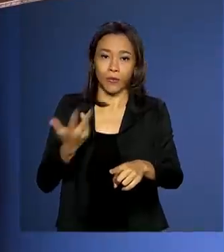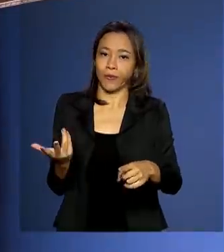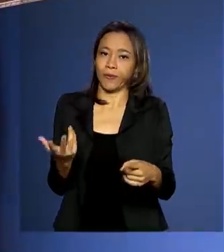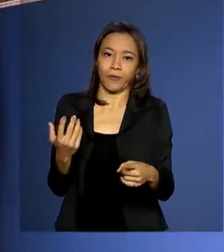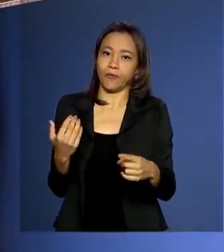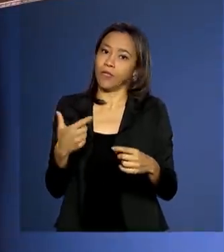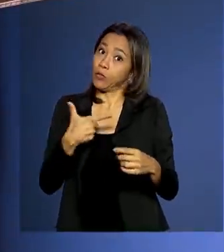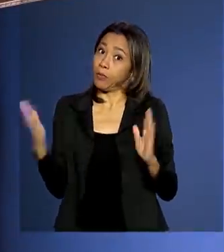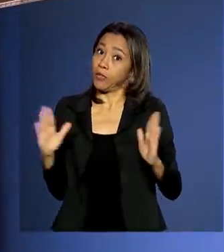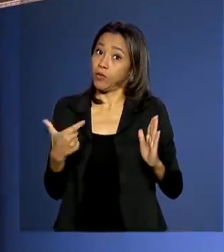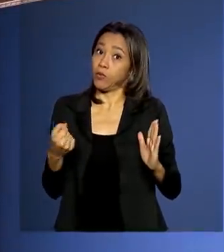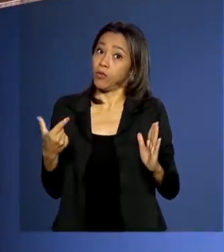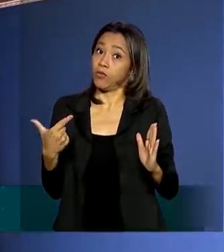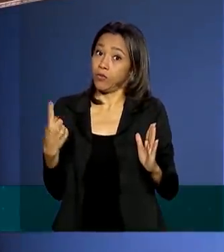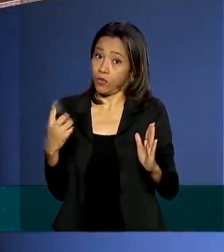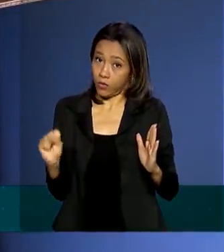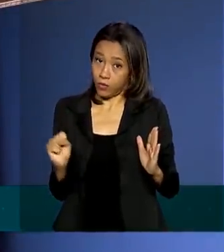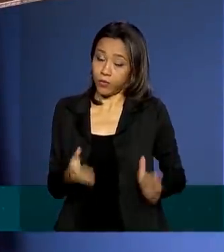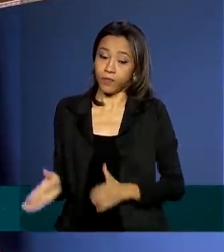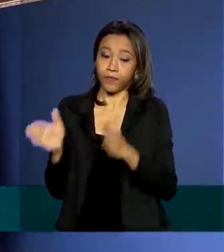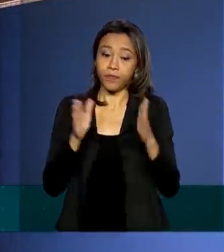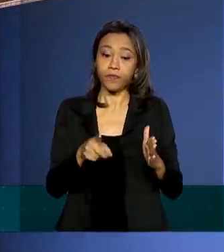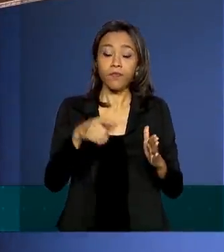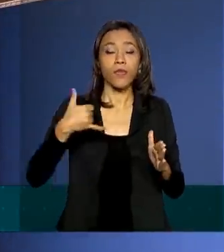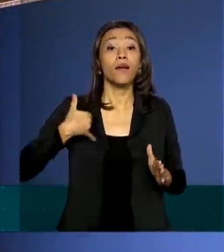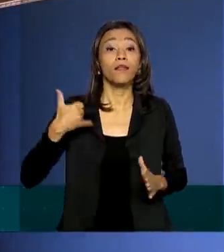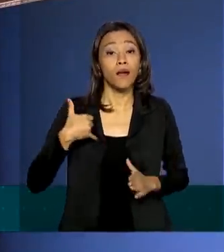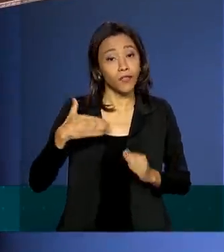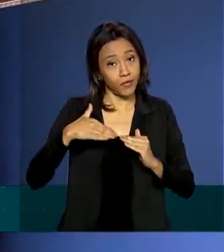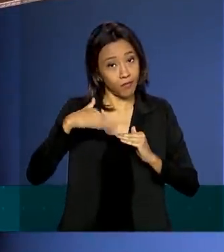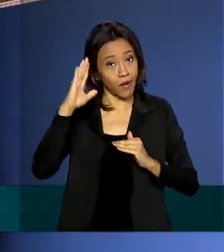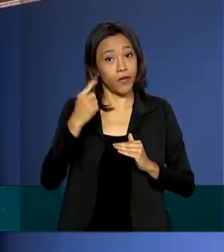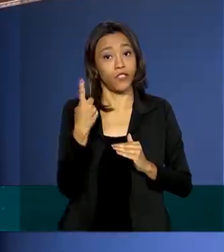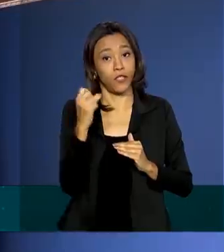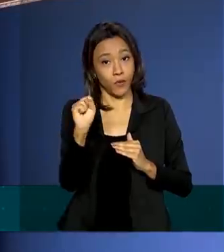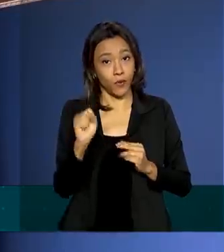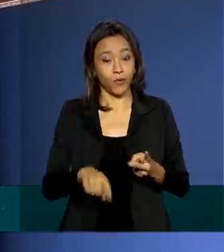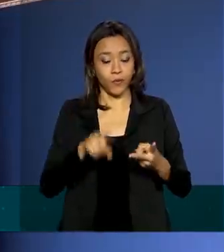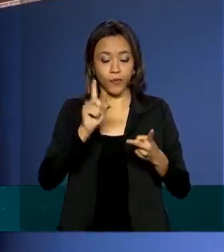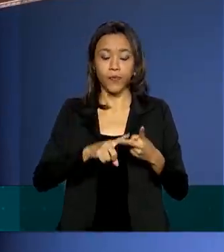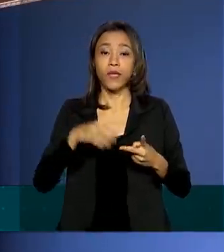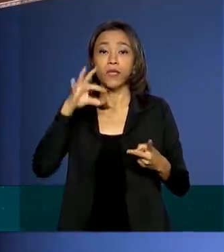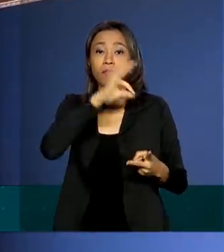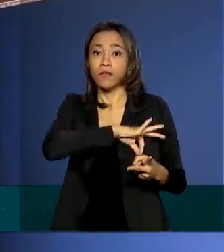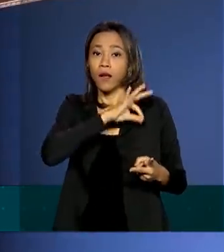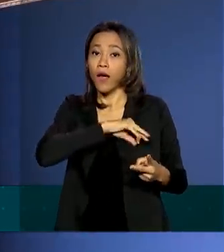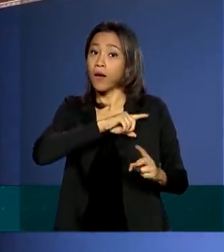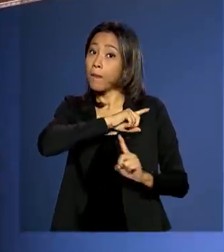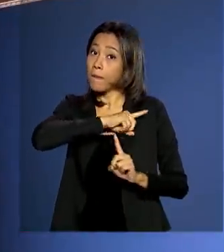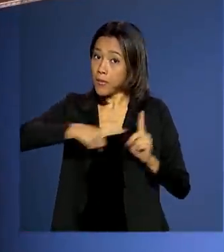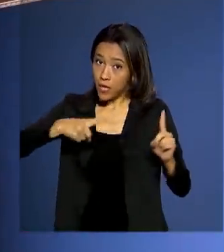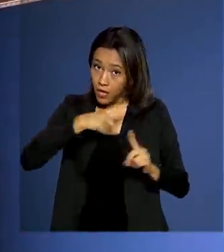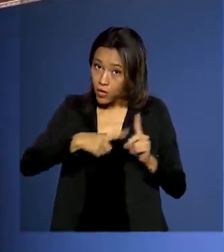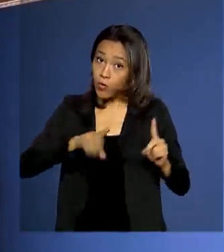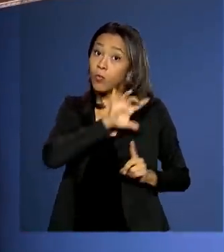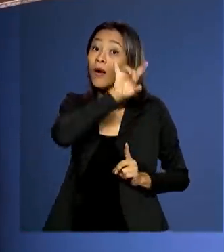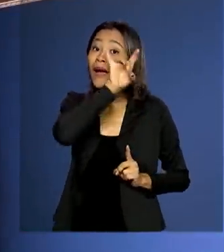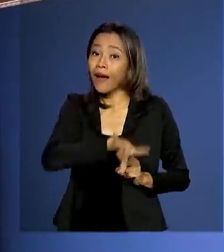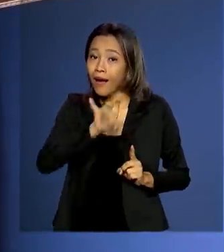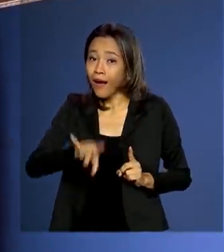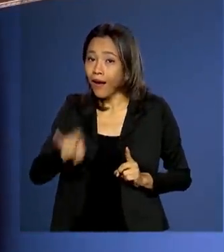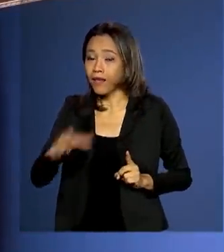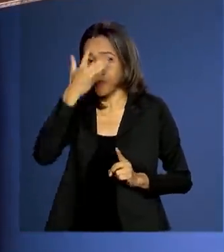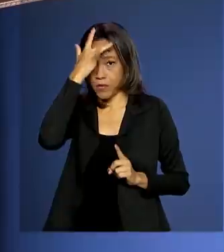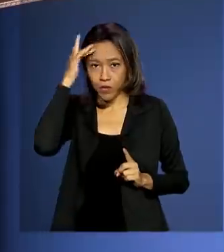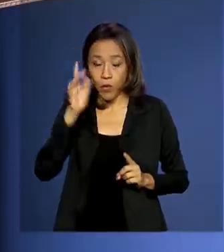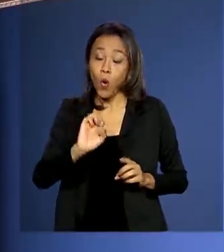Para receber o Vale, é preciso ter mais de 18 anos, renda mensal de até meio salário mínimo por pessoa ou